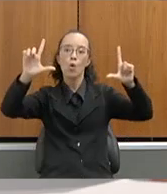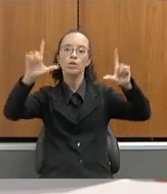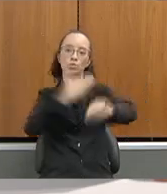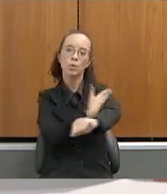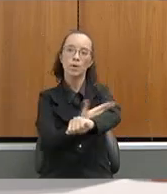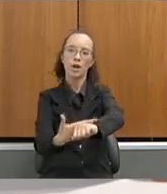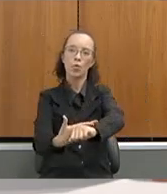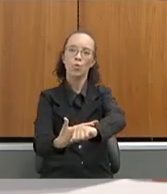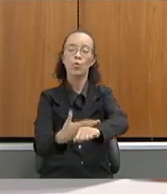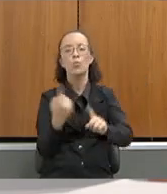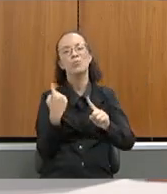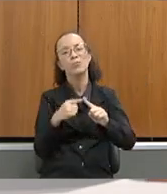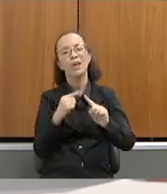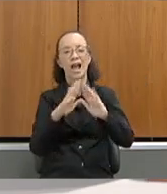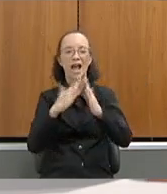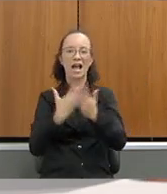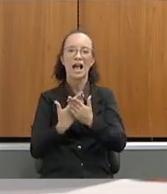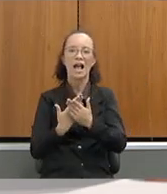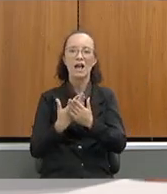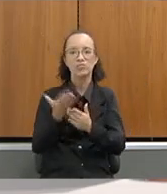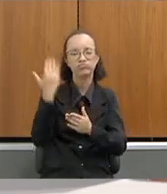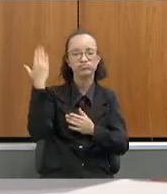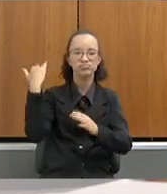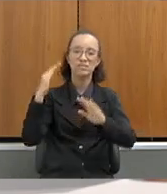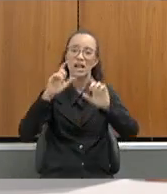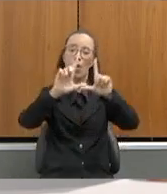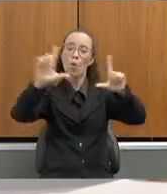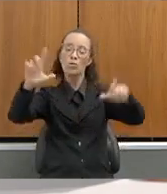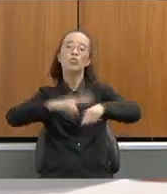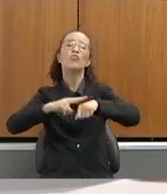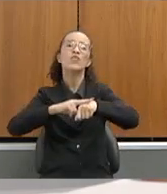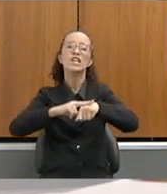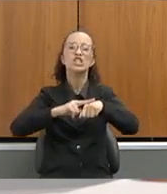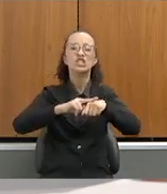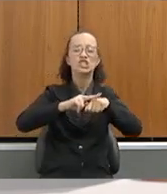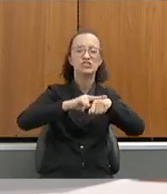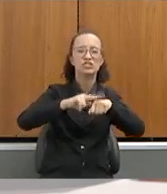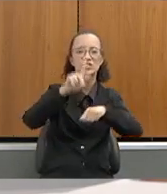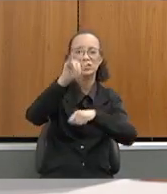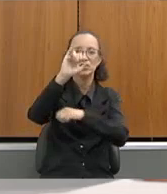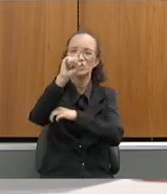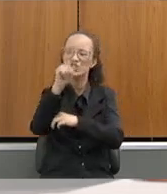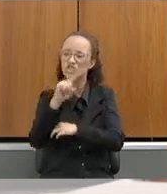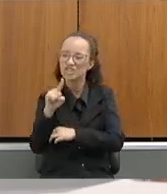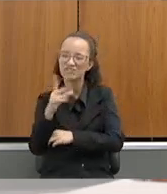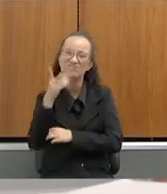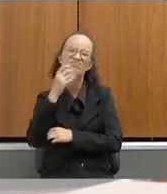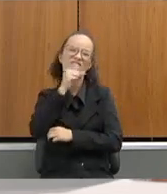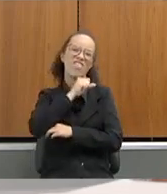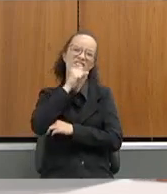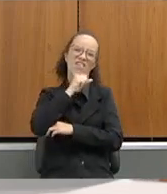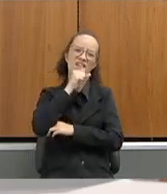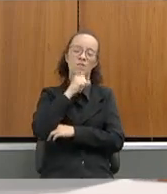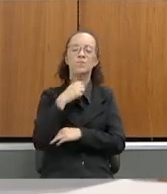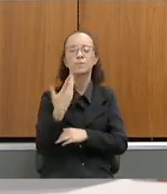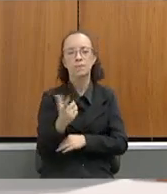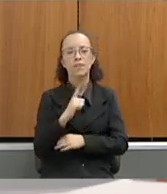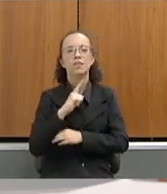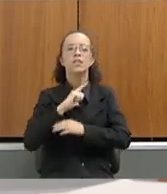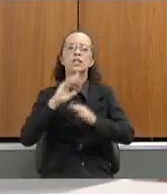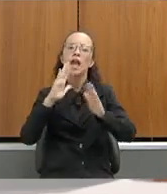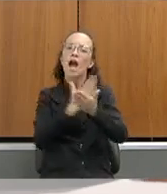ainda tínhamos escolas com quadro verde de giz e isso a gente sabe que é até insalubre. Nós tínhamos escolas